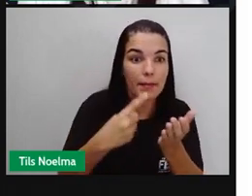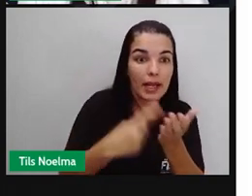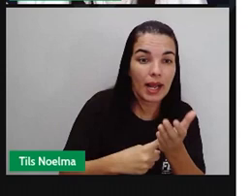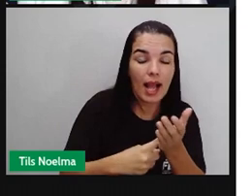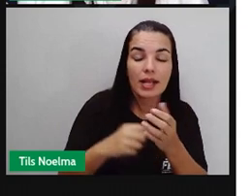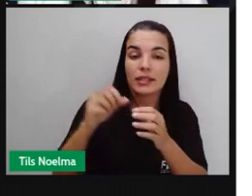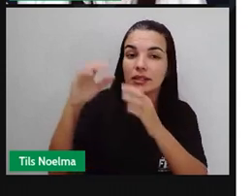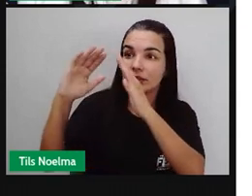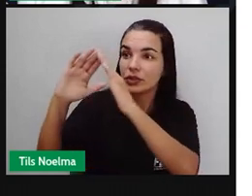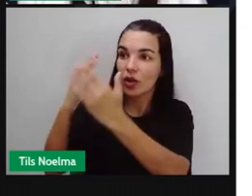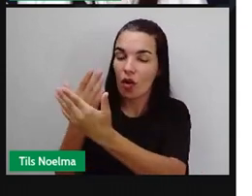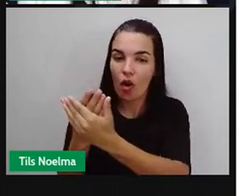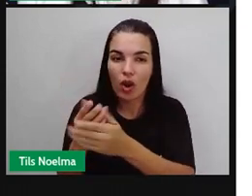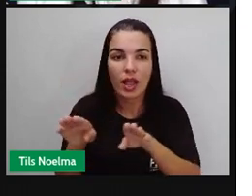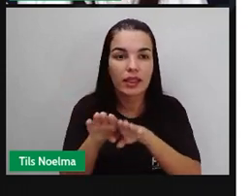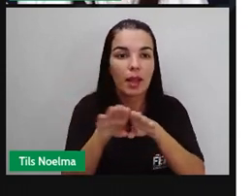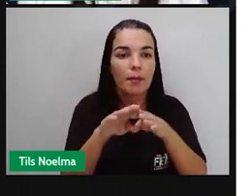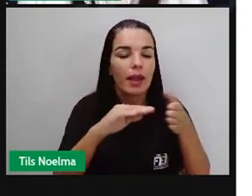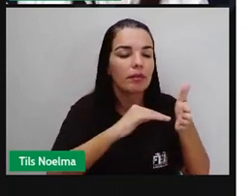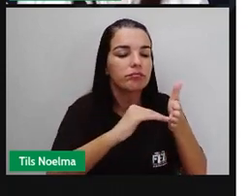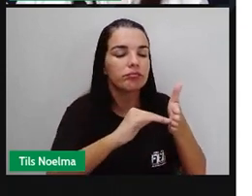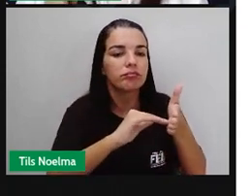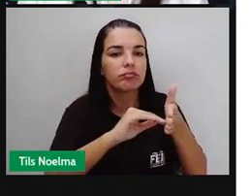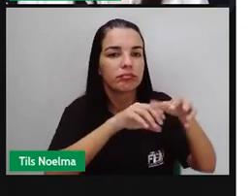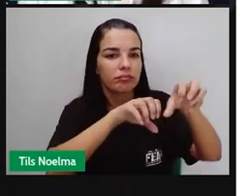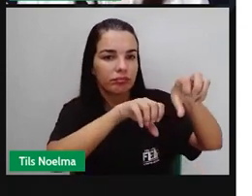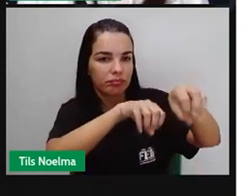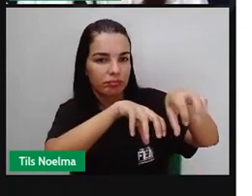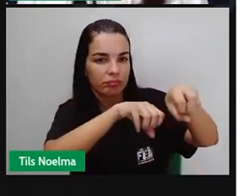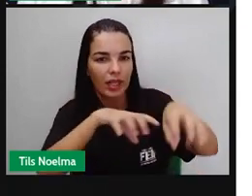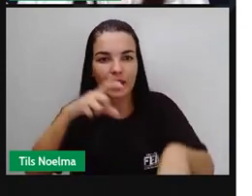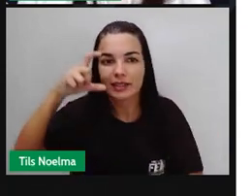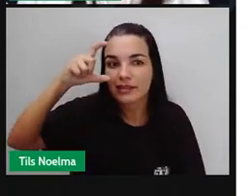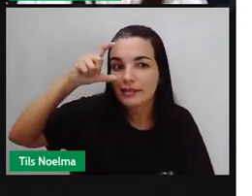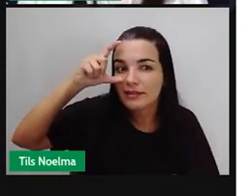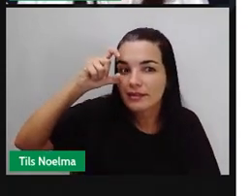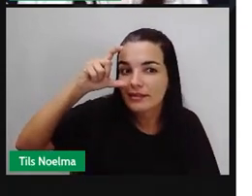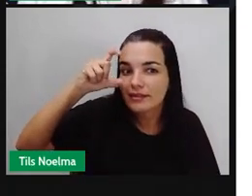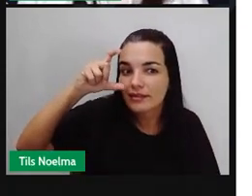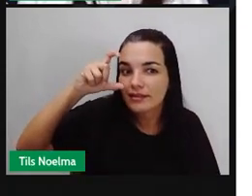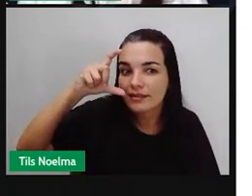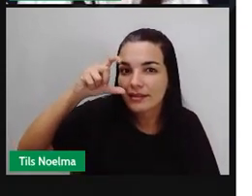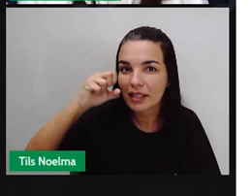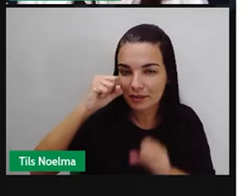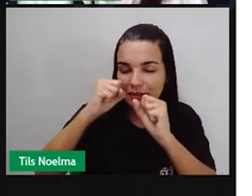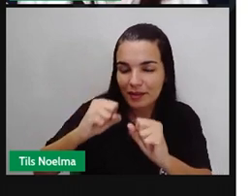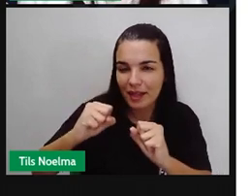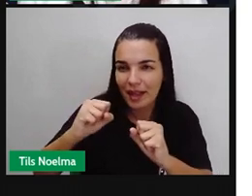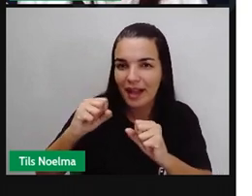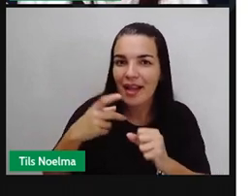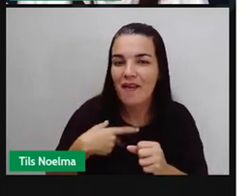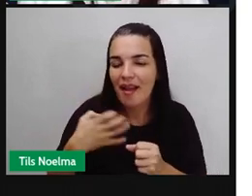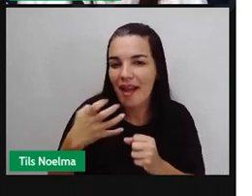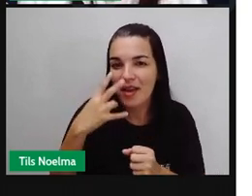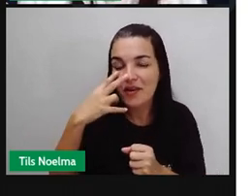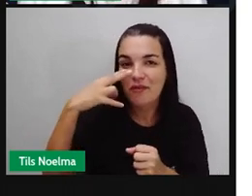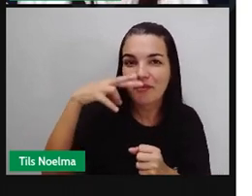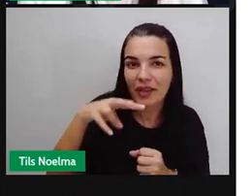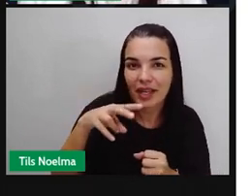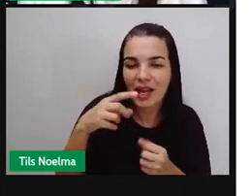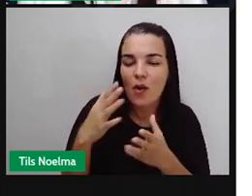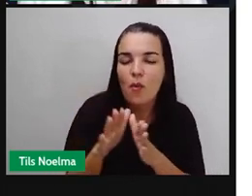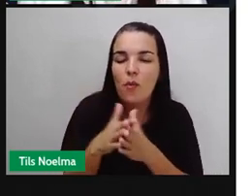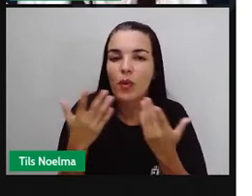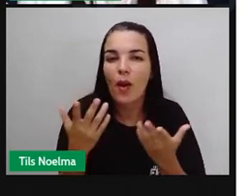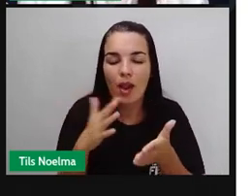SEDUC, a Secretaria de Educação de Feira de Santana. Que a gente quer ver aí a sua indicação literária. Que eu tenho certeza que vai influenciar